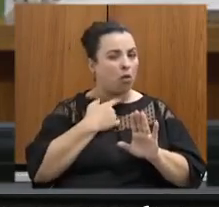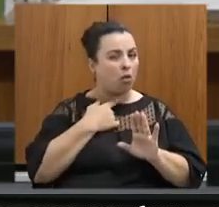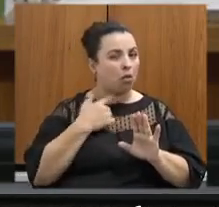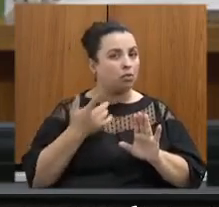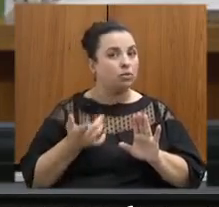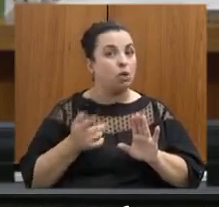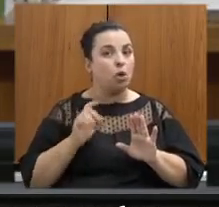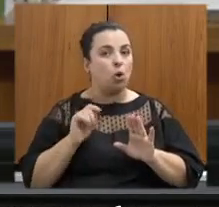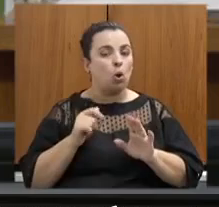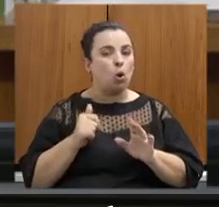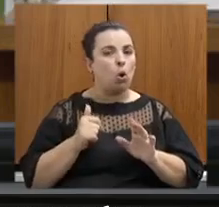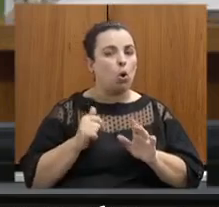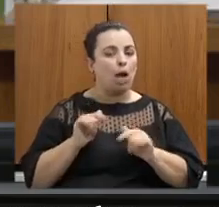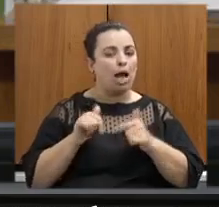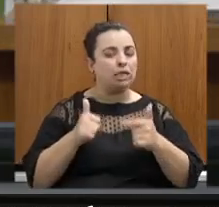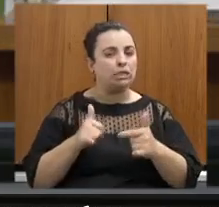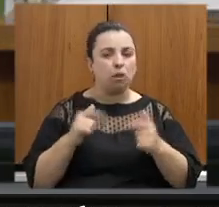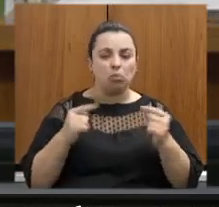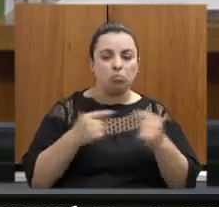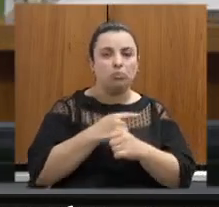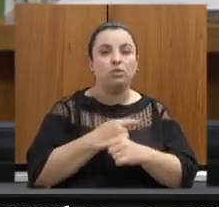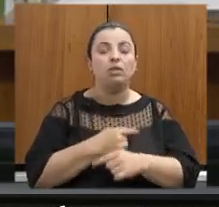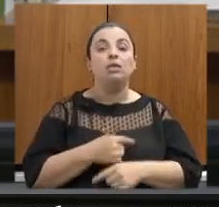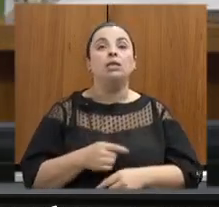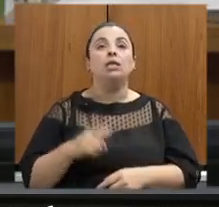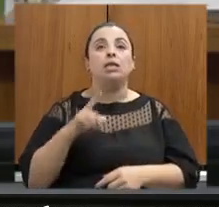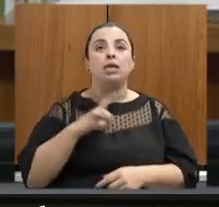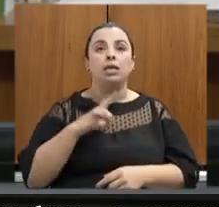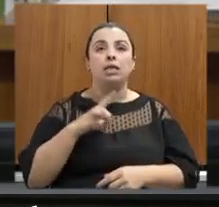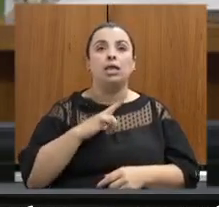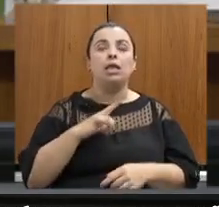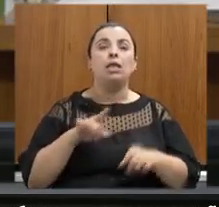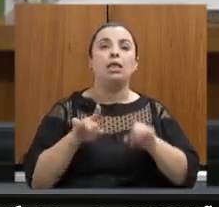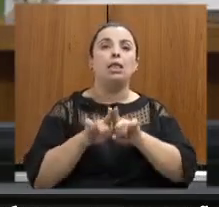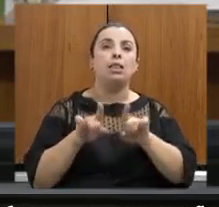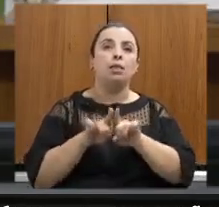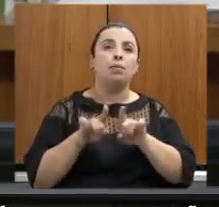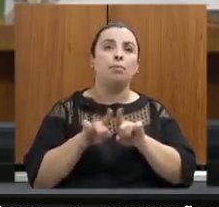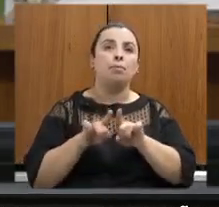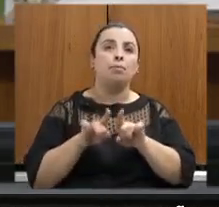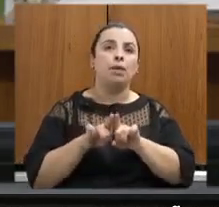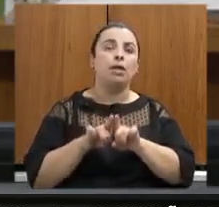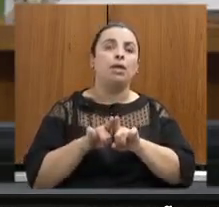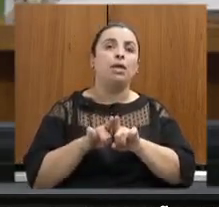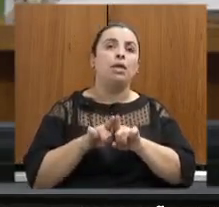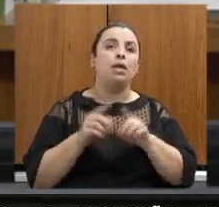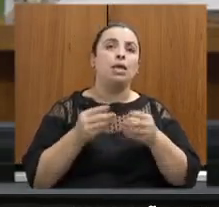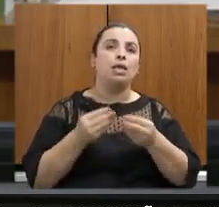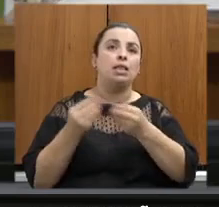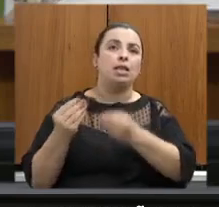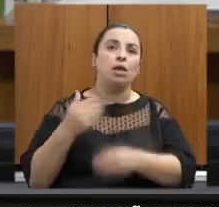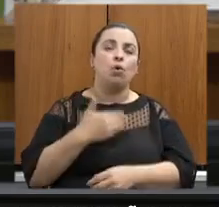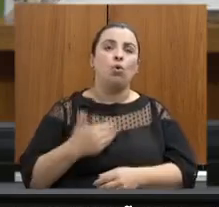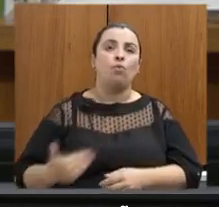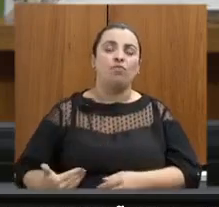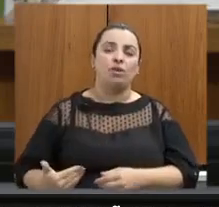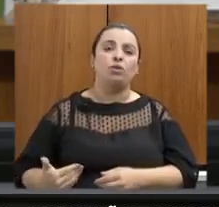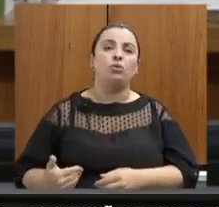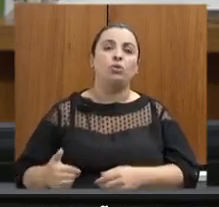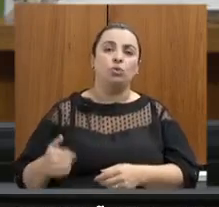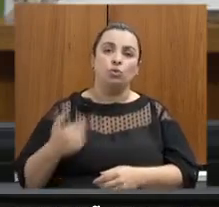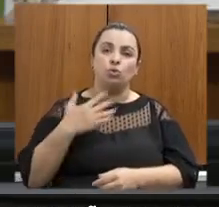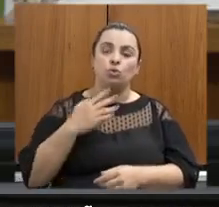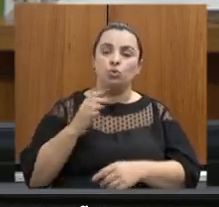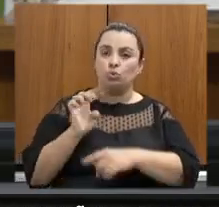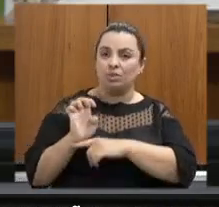sejam precisadas também para o governo do estado para que a gente possa de fato apurar e trazer às claras com toda a